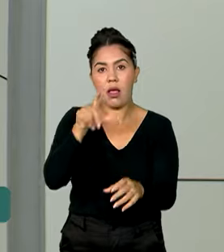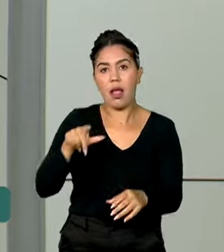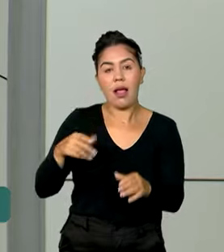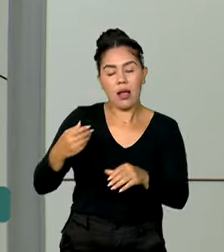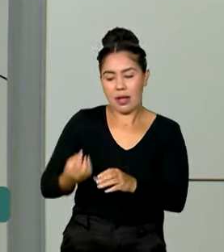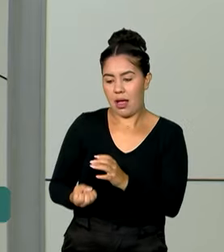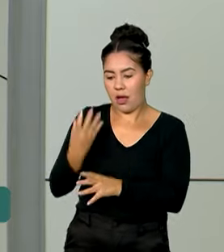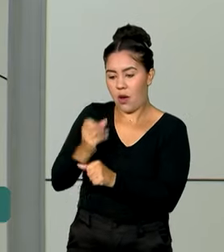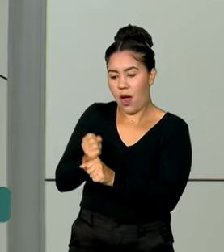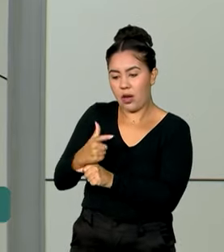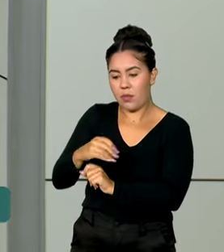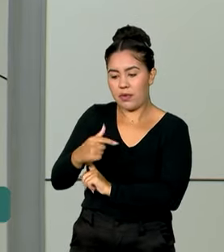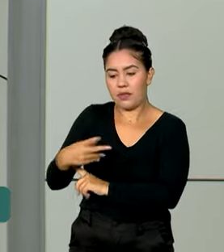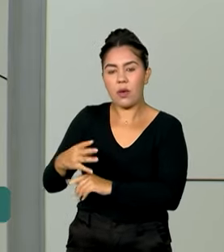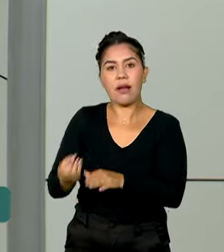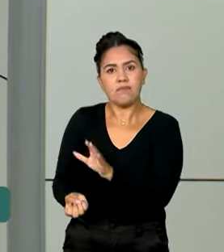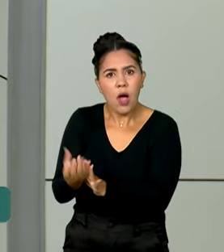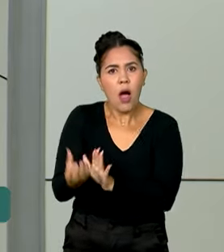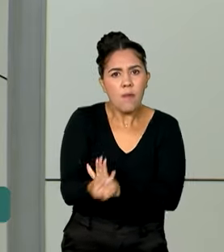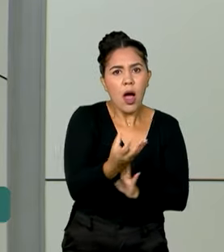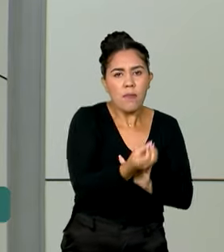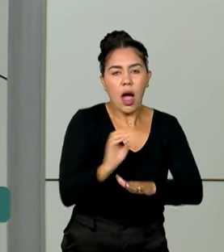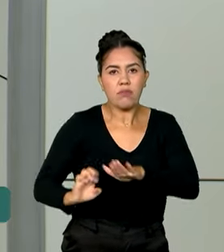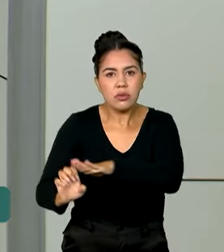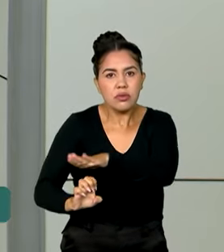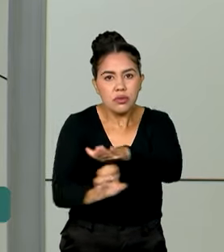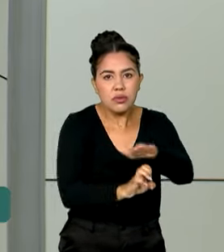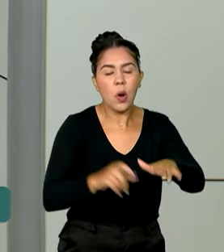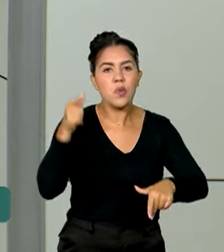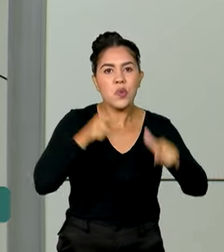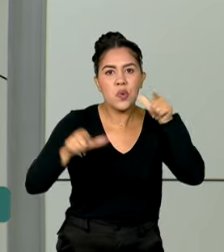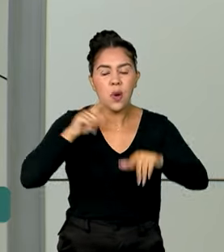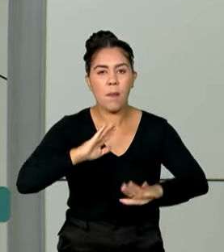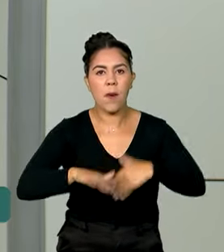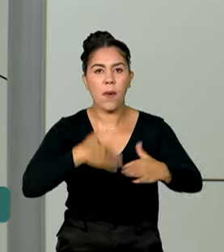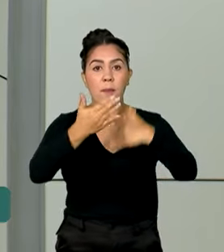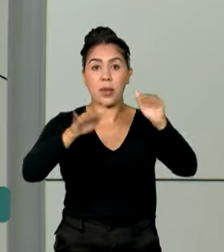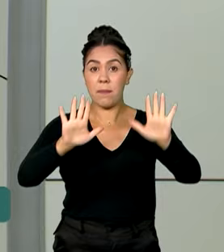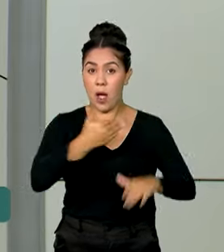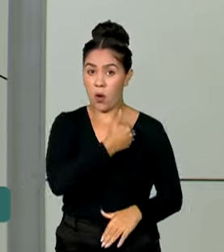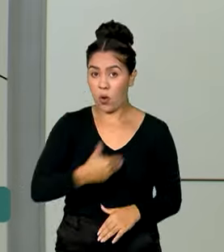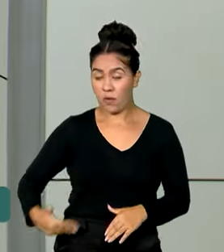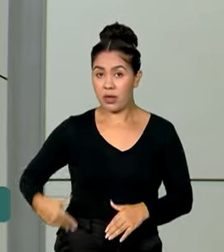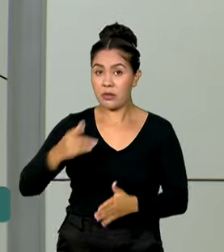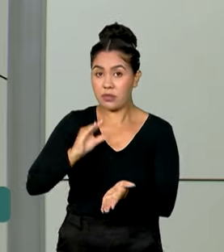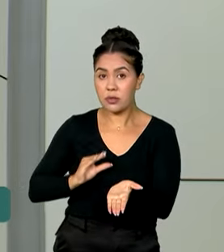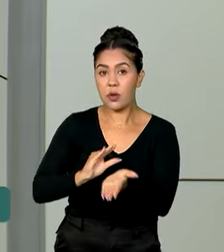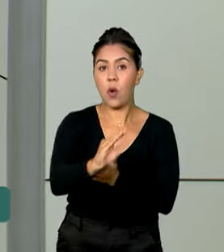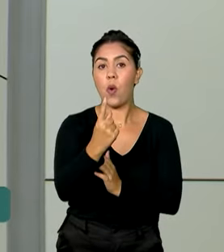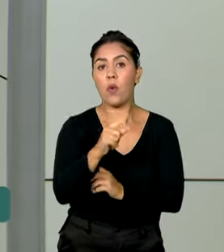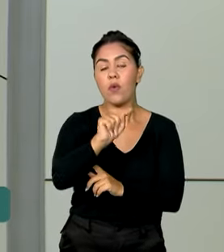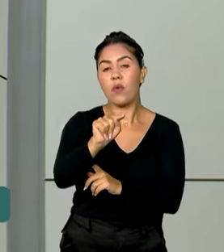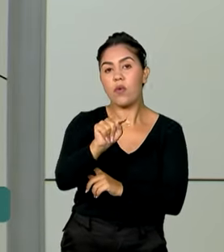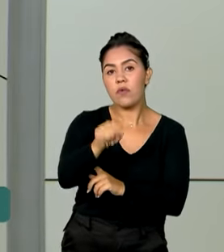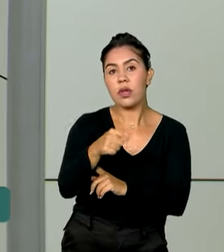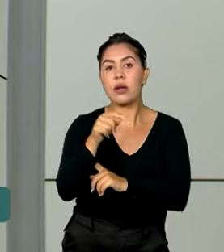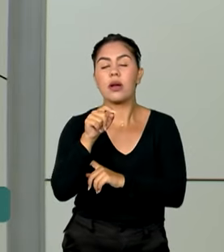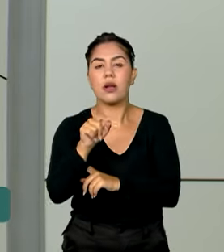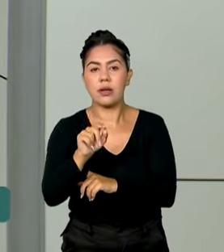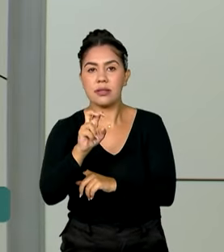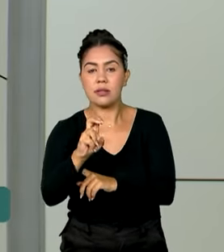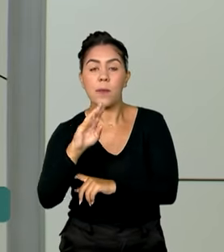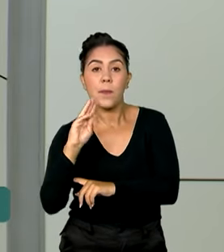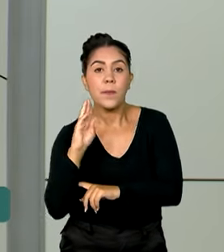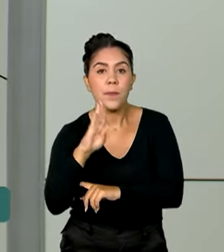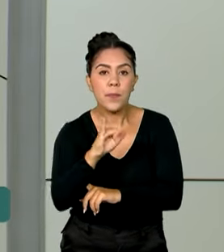negócios. Pensando nisso, o governo federal vai destinar um bilhão e meio de reais em garantias para que